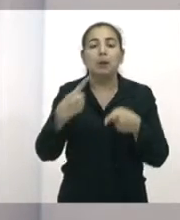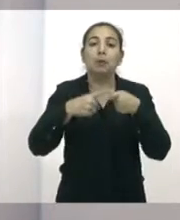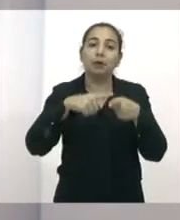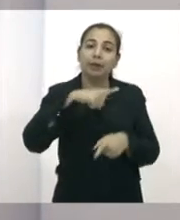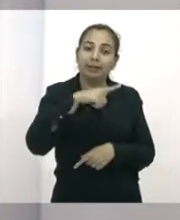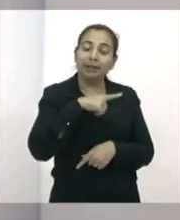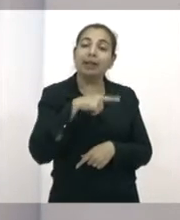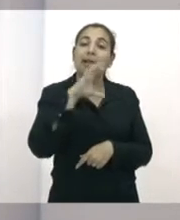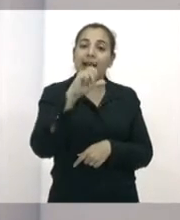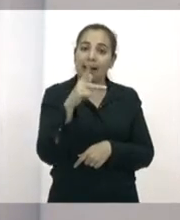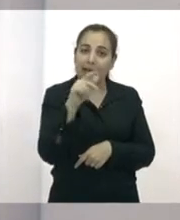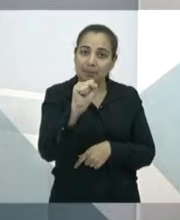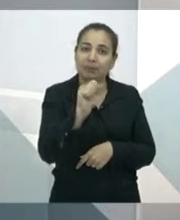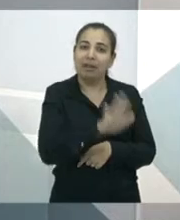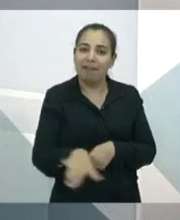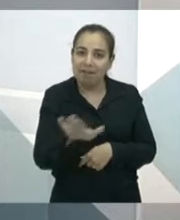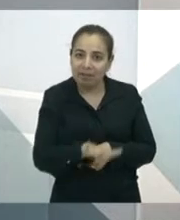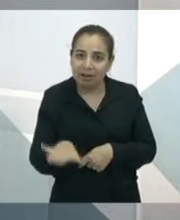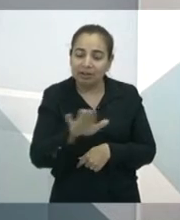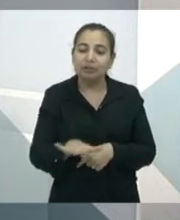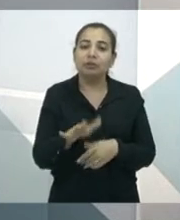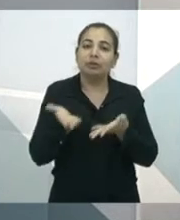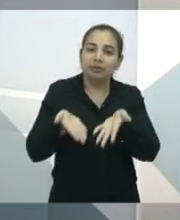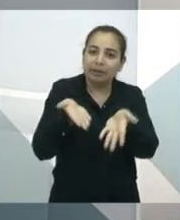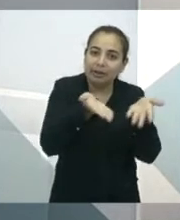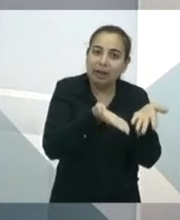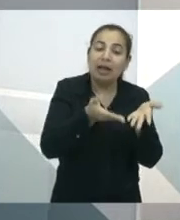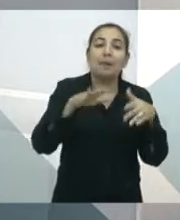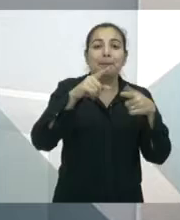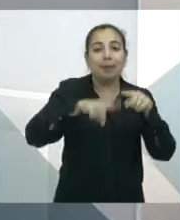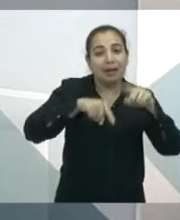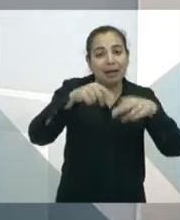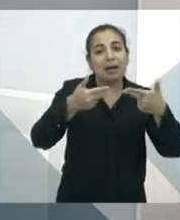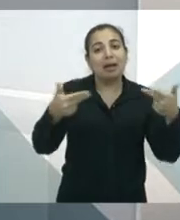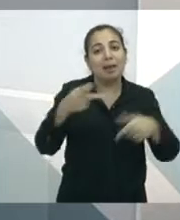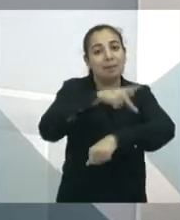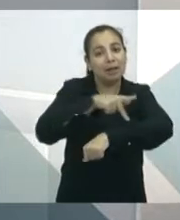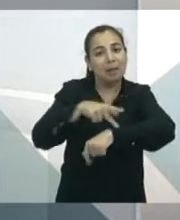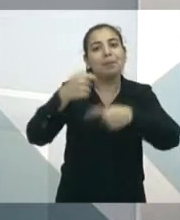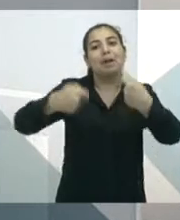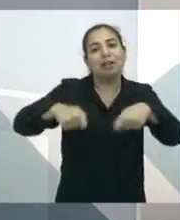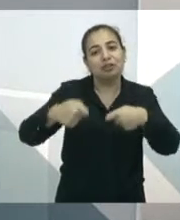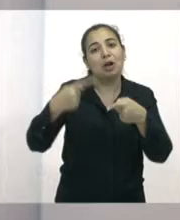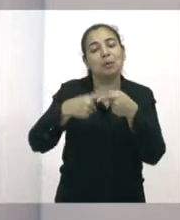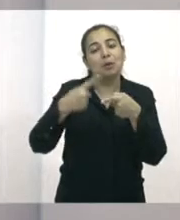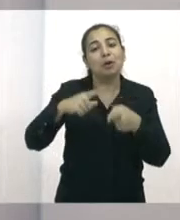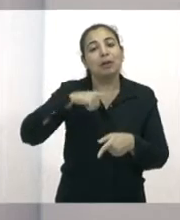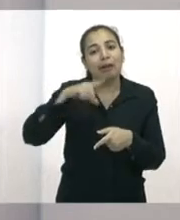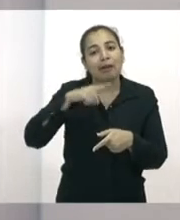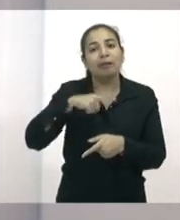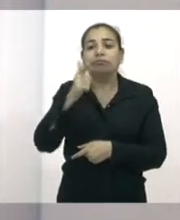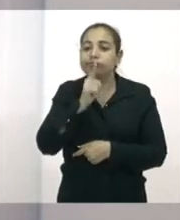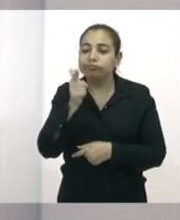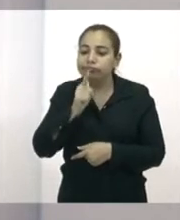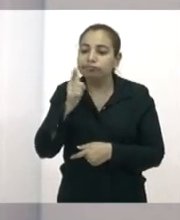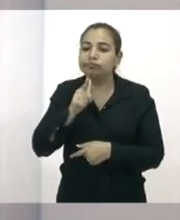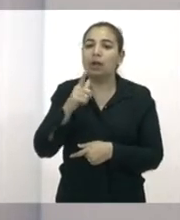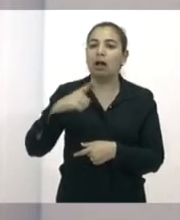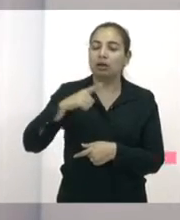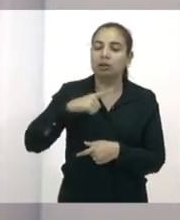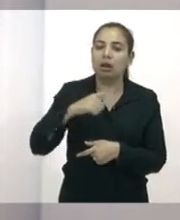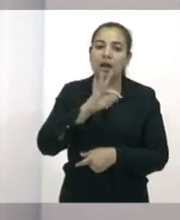e que necessitam desse suporte pedagógico para poder gerar confiança e gerar resultado no atendimento